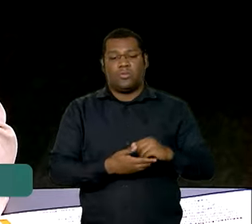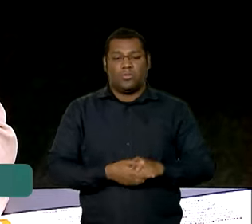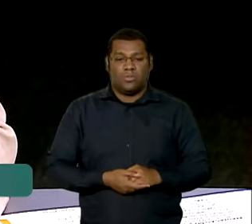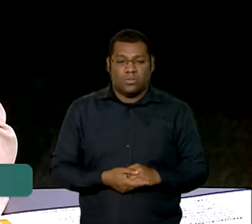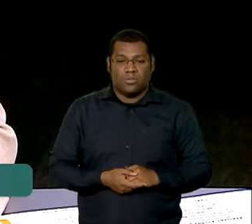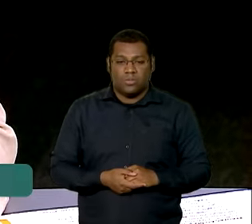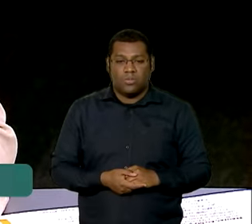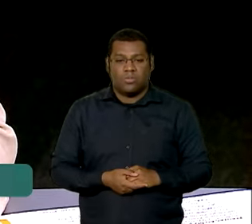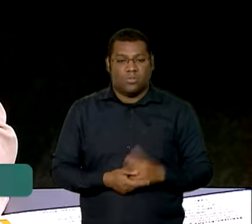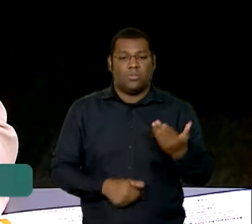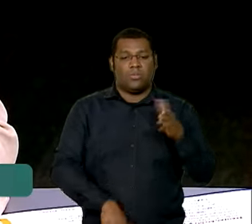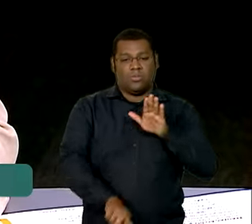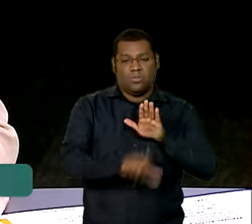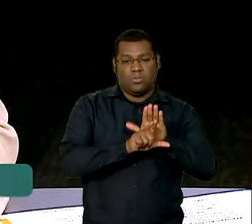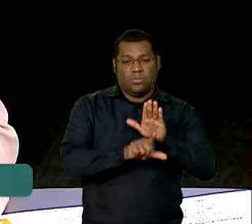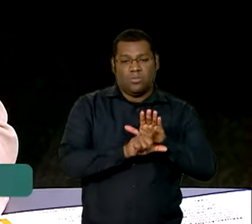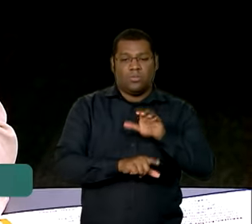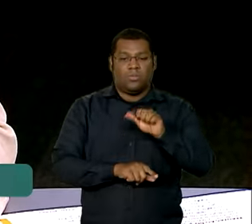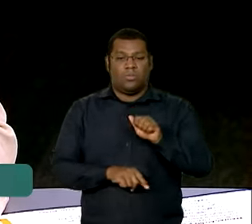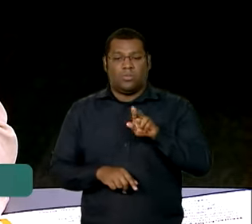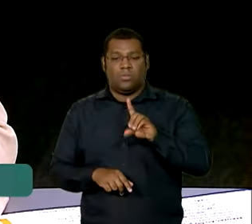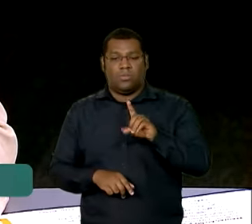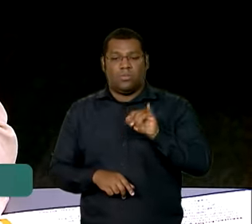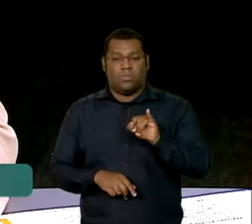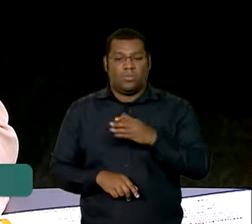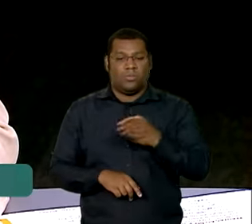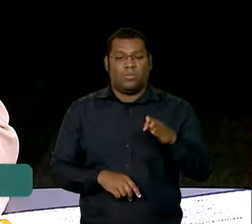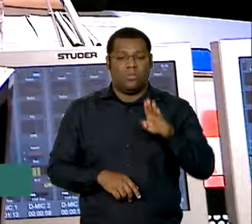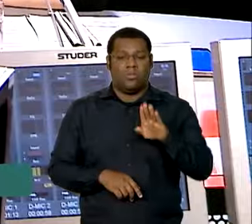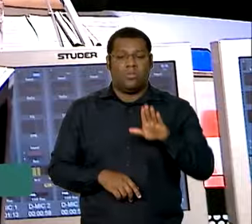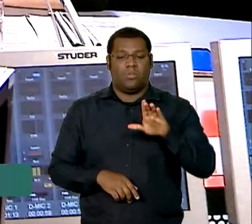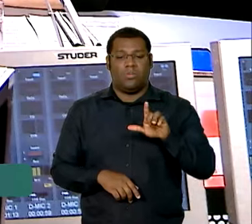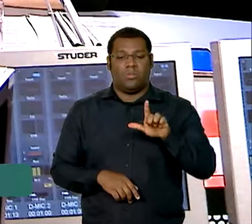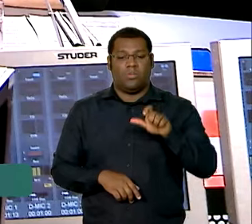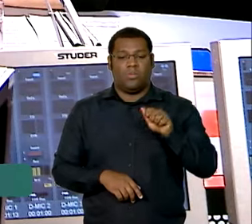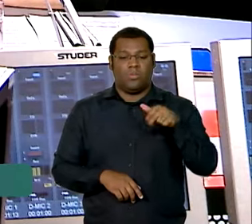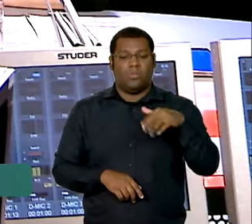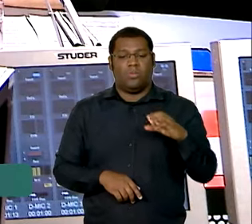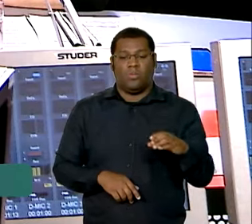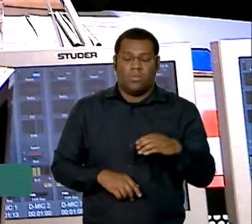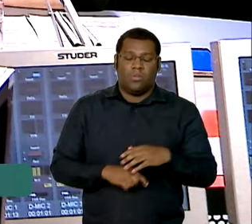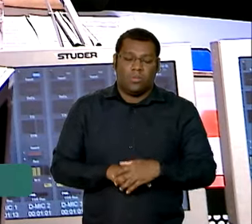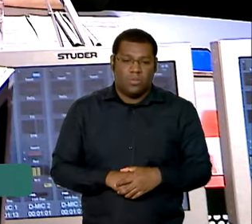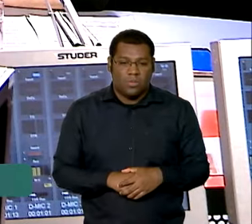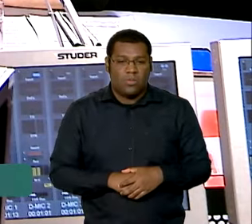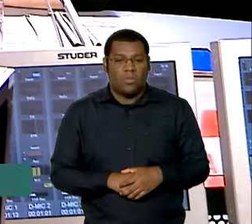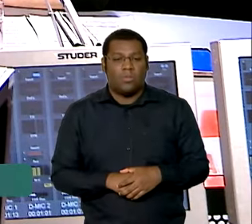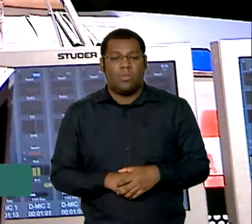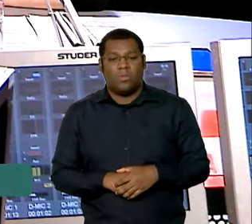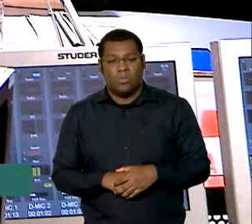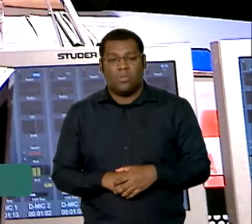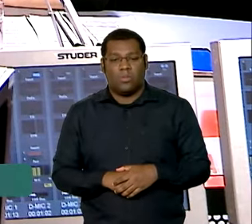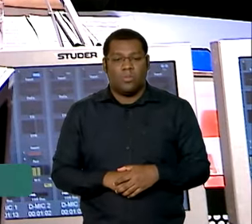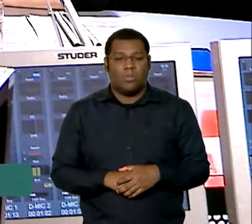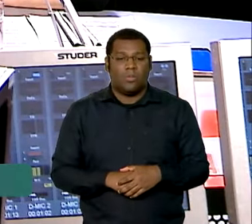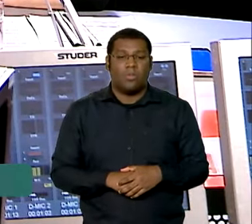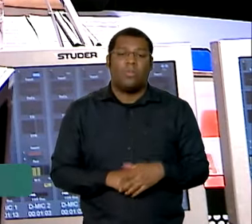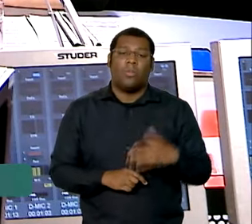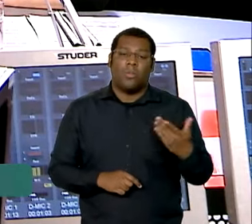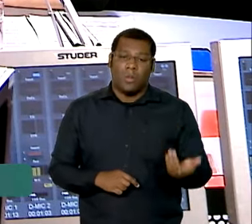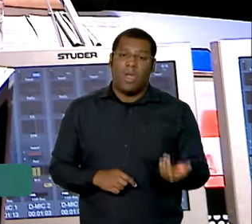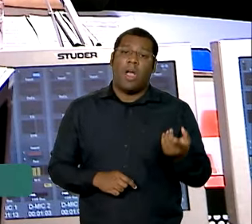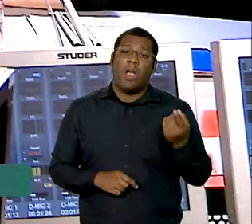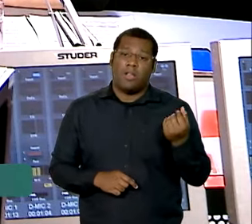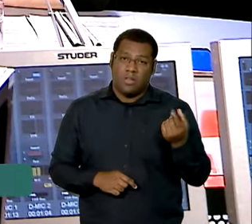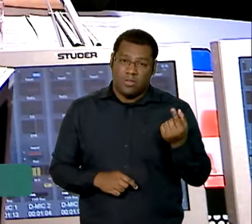para a lei de um pesquisa, reservado para ser direcionado para a lei Cultura Viva. Está